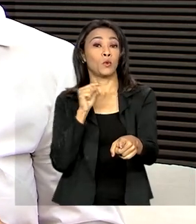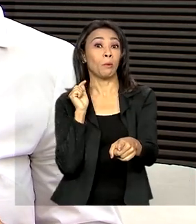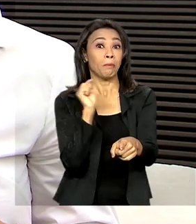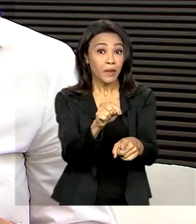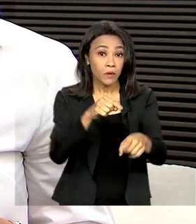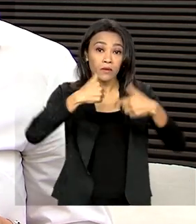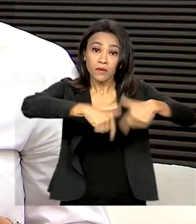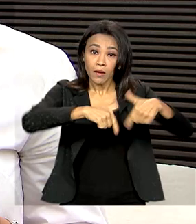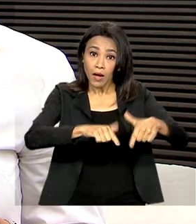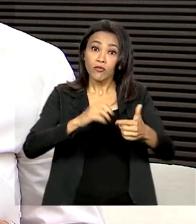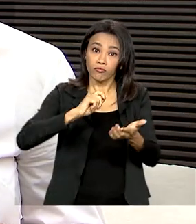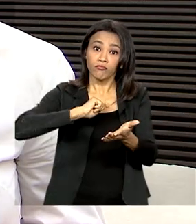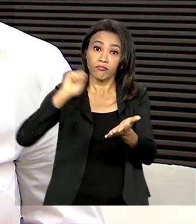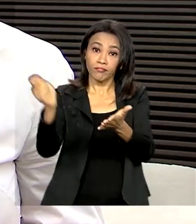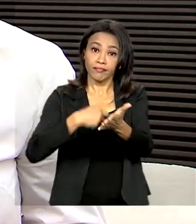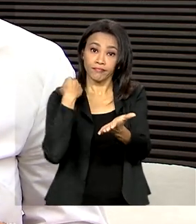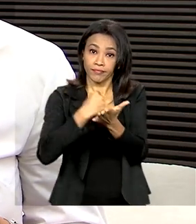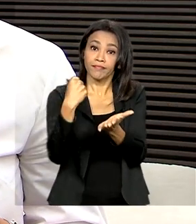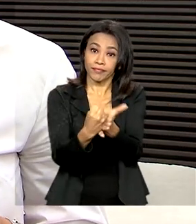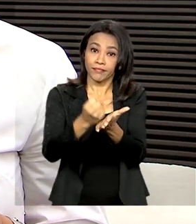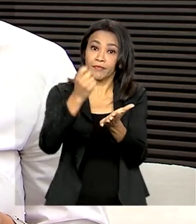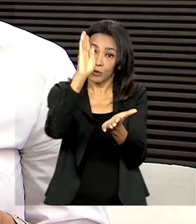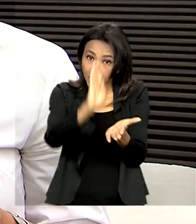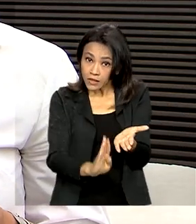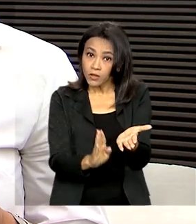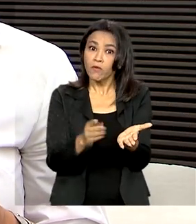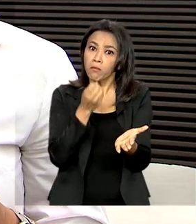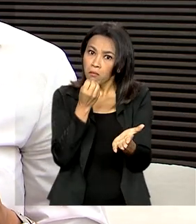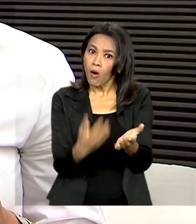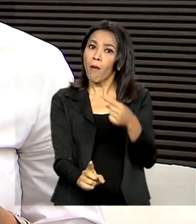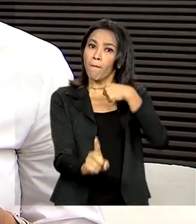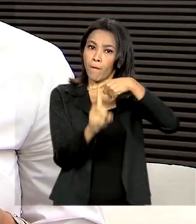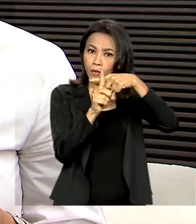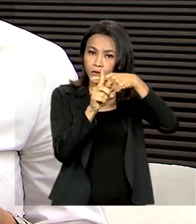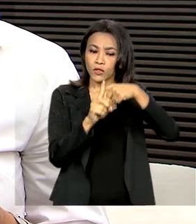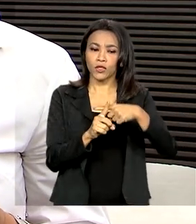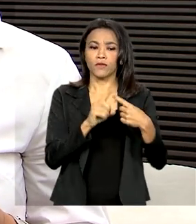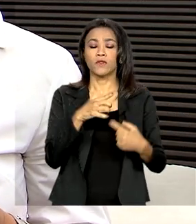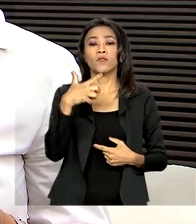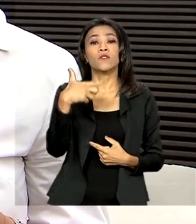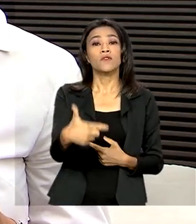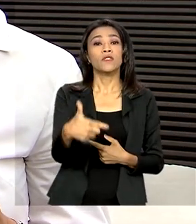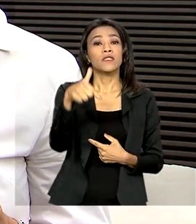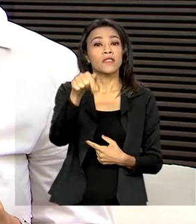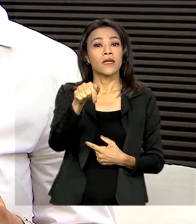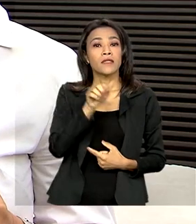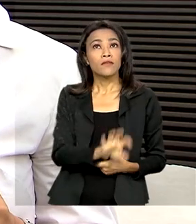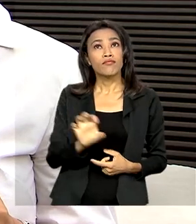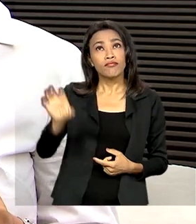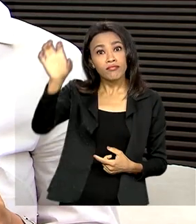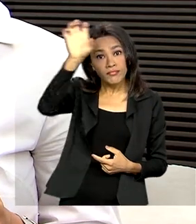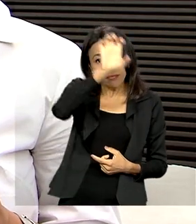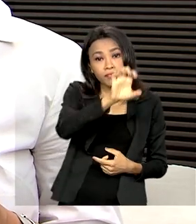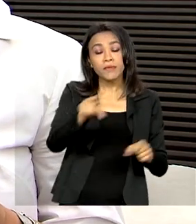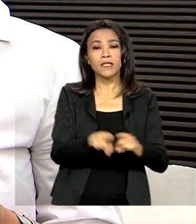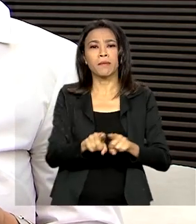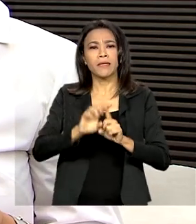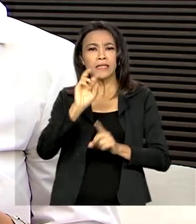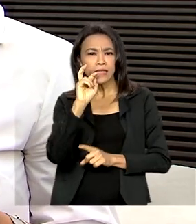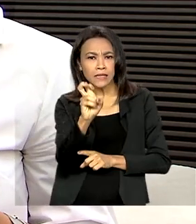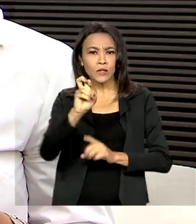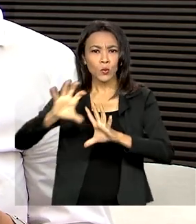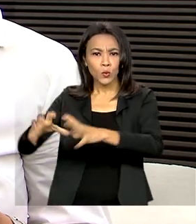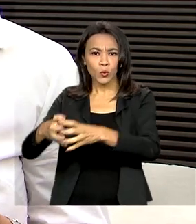com carteira assinada no país. O saldo ficou positivo nas 27 unidades da federação e nos cinco grupos de